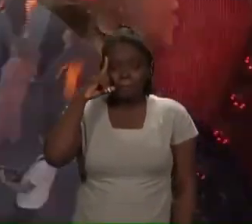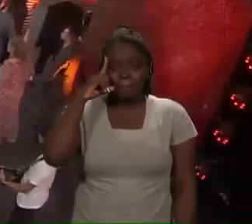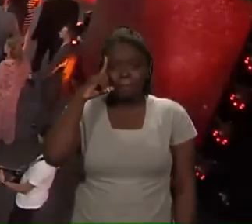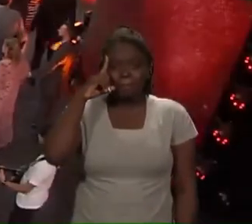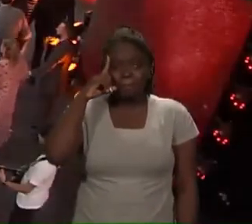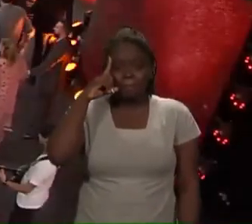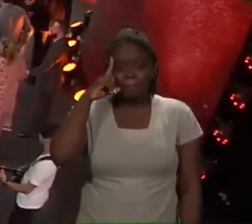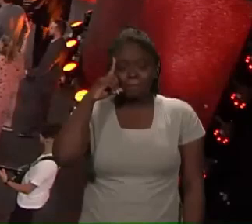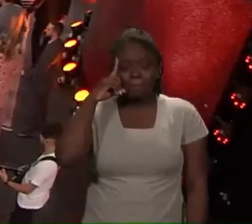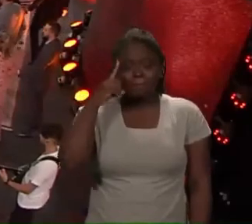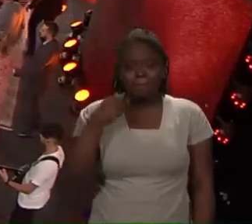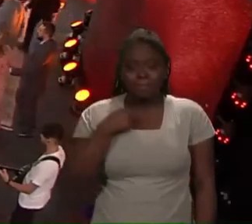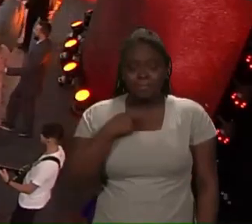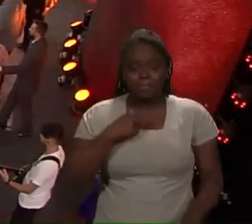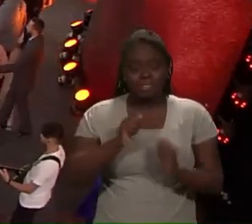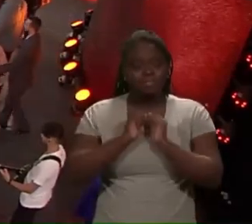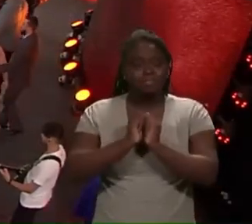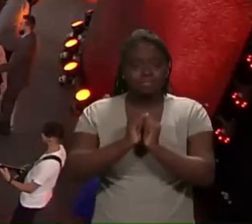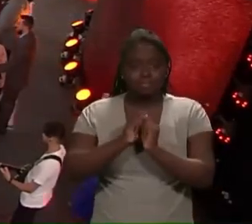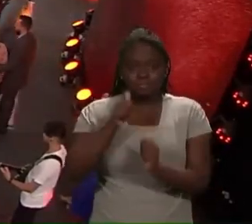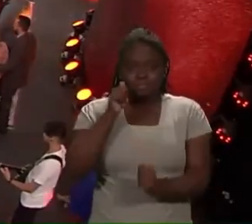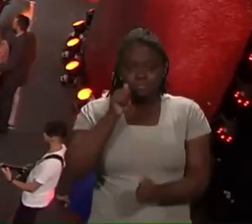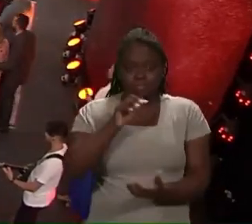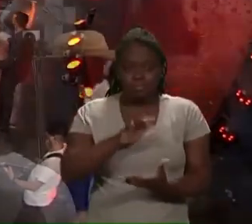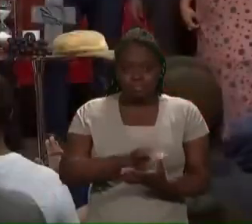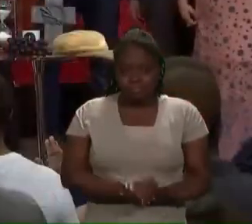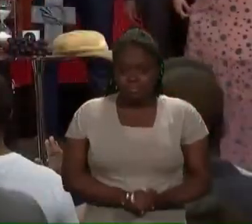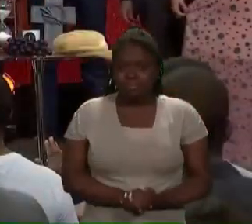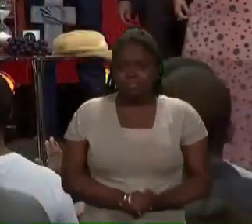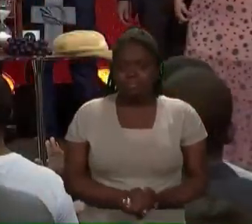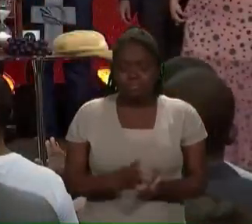Eu, minha esposa, meus quatro filhos.